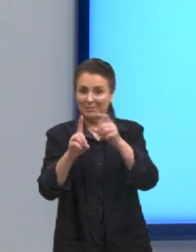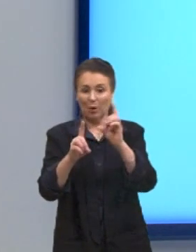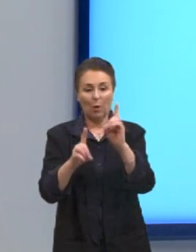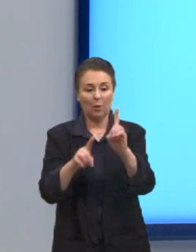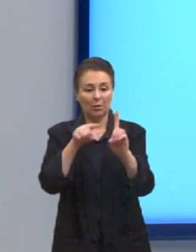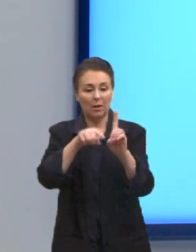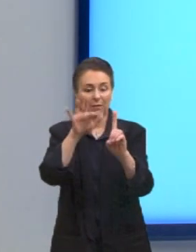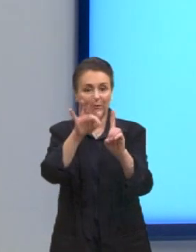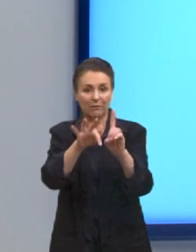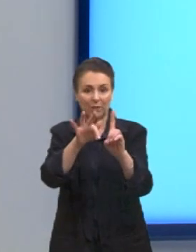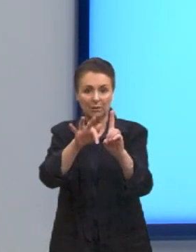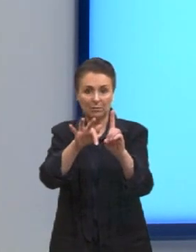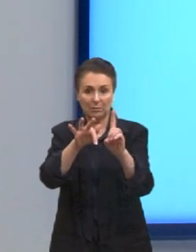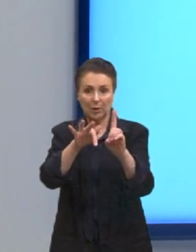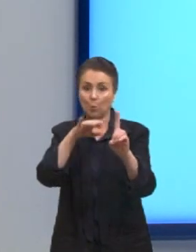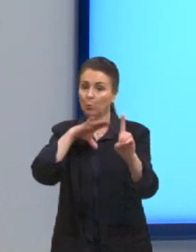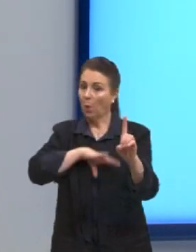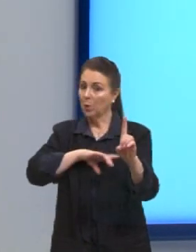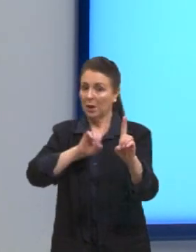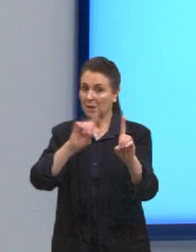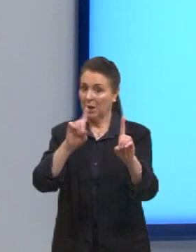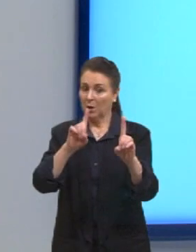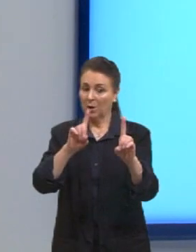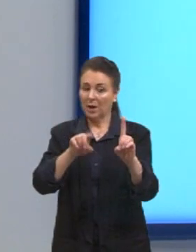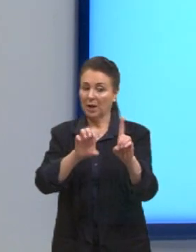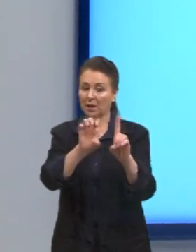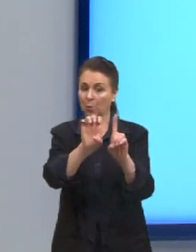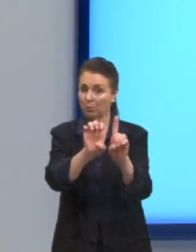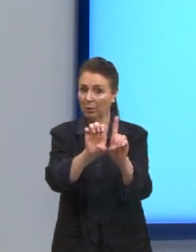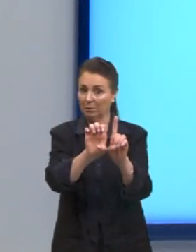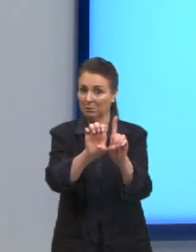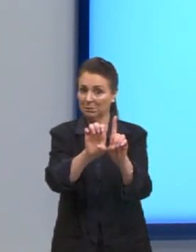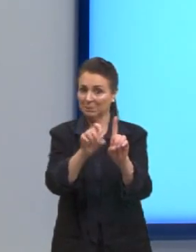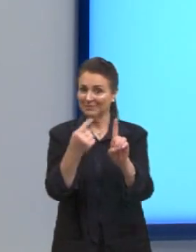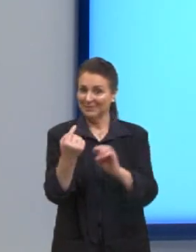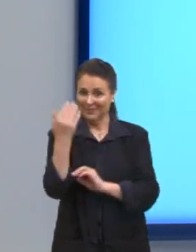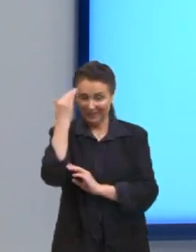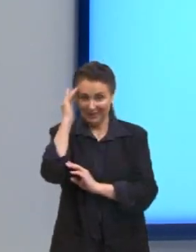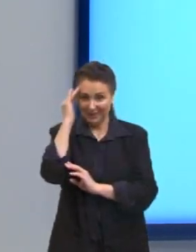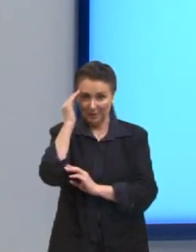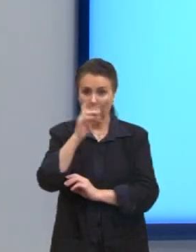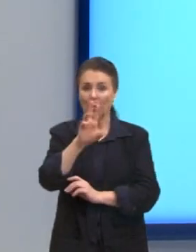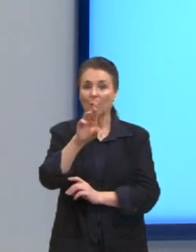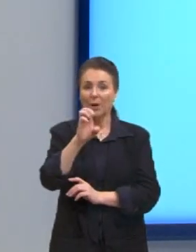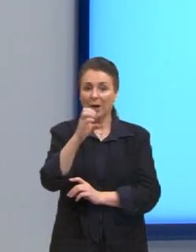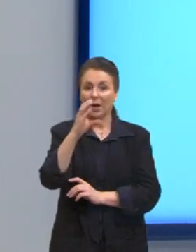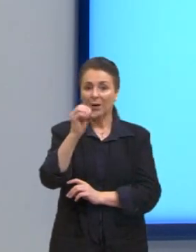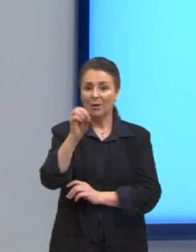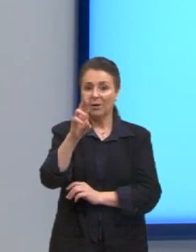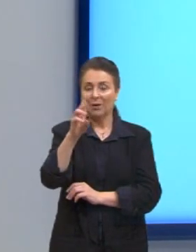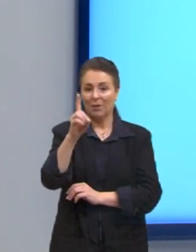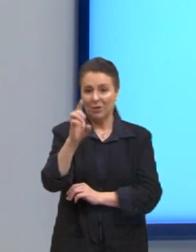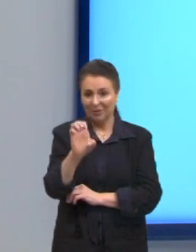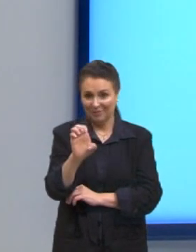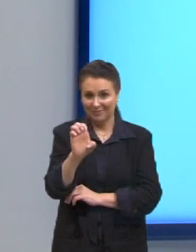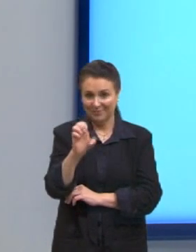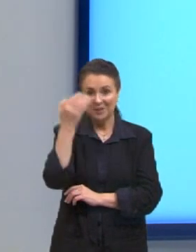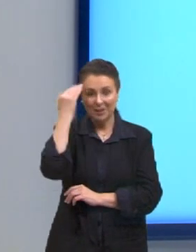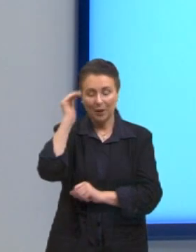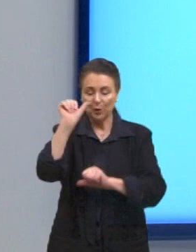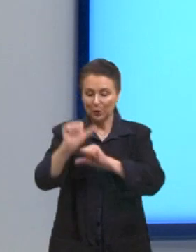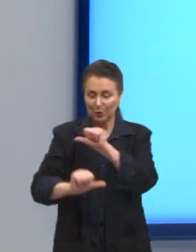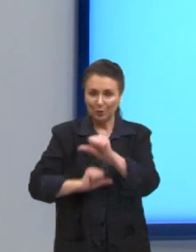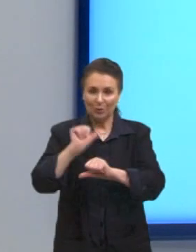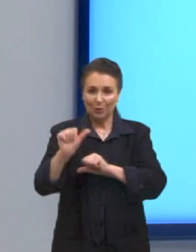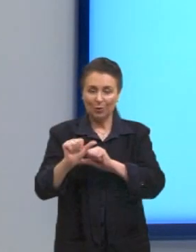é record, com D mudo. Para nós, é recorde ou recorde, como a gente pronuncia também, trocando